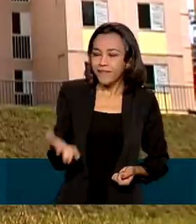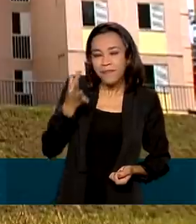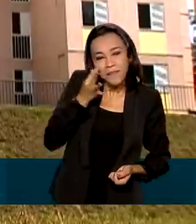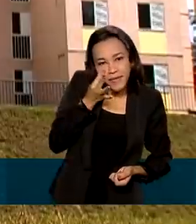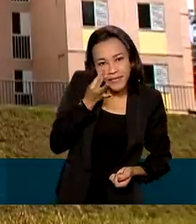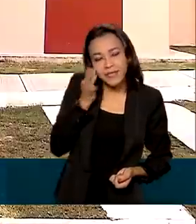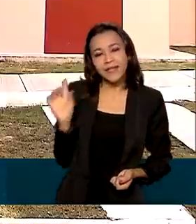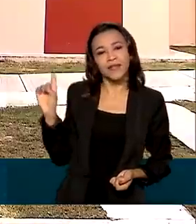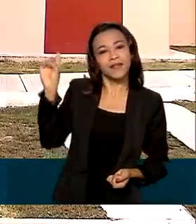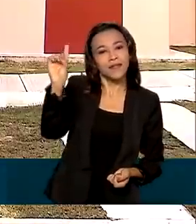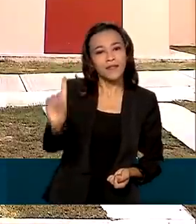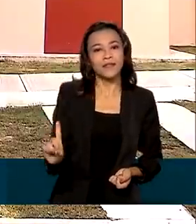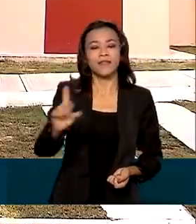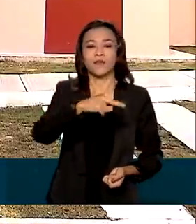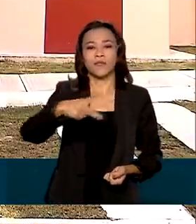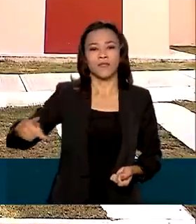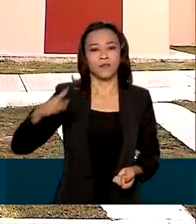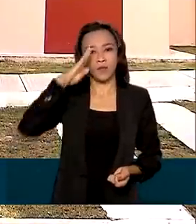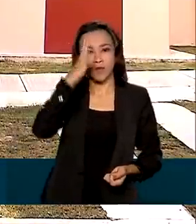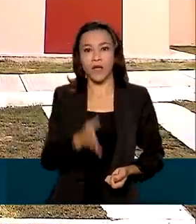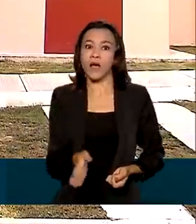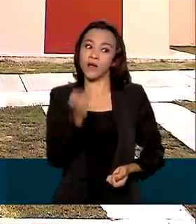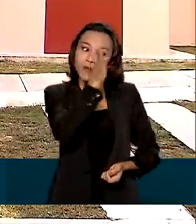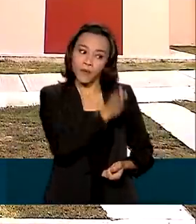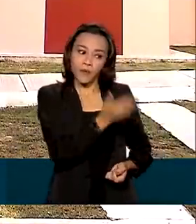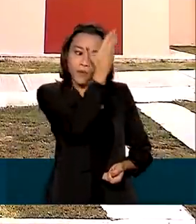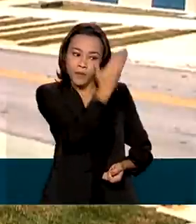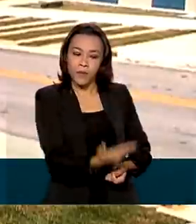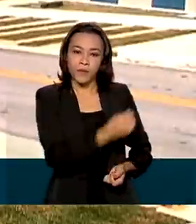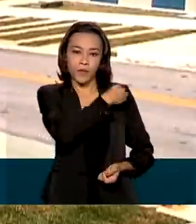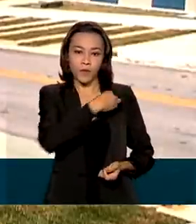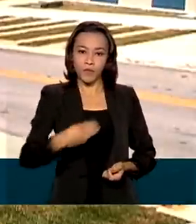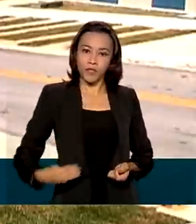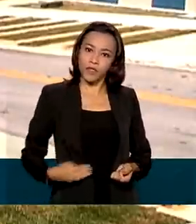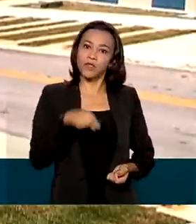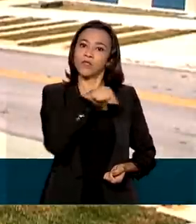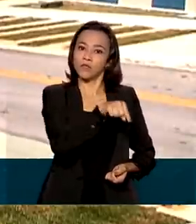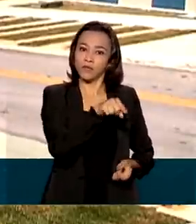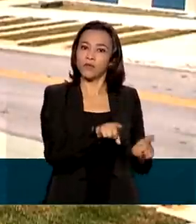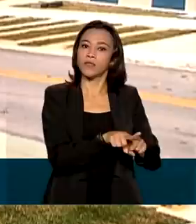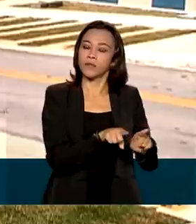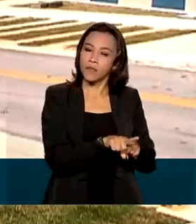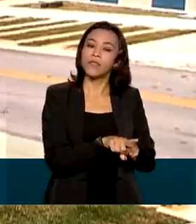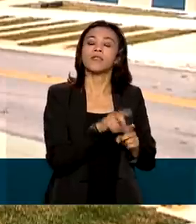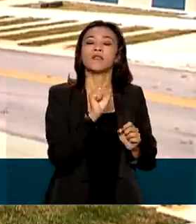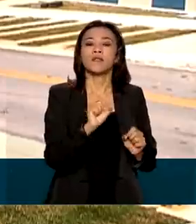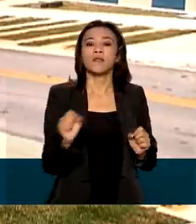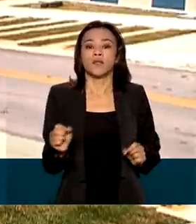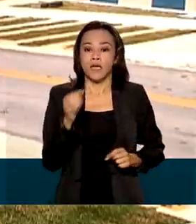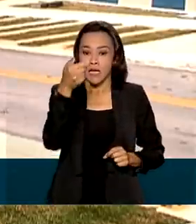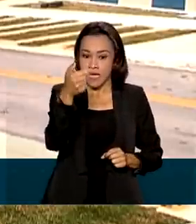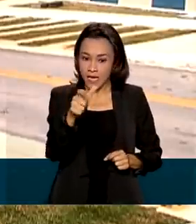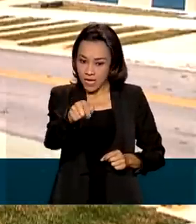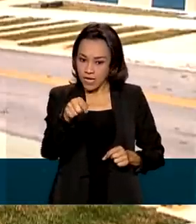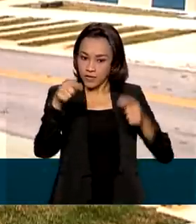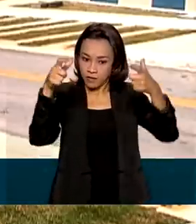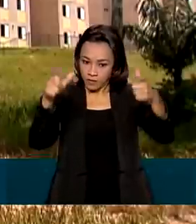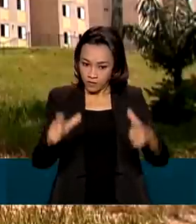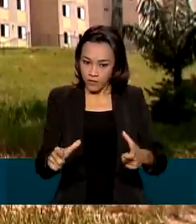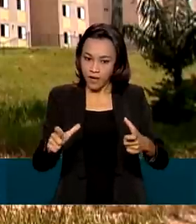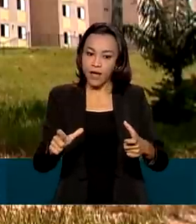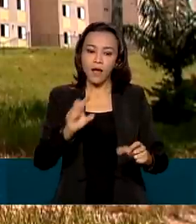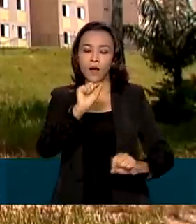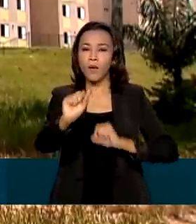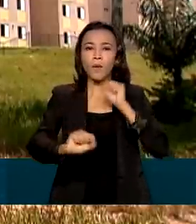Jair Bolsonaro e do ministro do Desenvolvimento Regional, Rogério Marinho. O residencial Cidadão Manauara